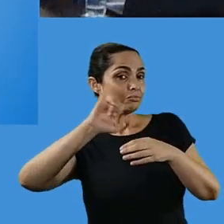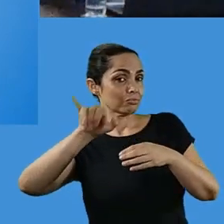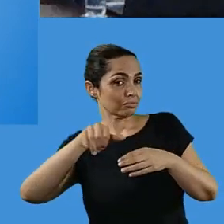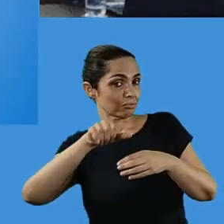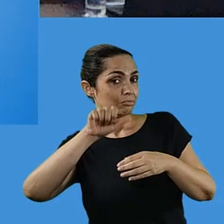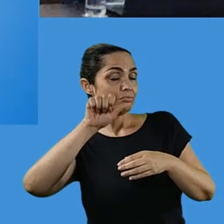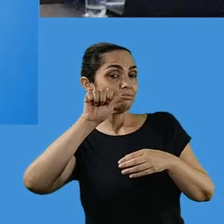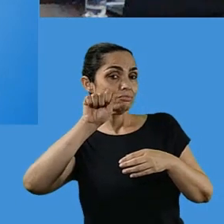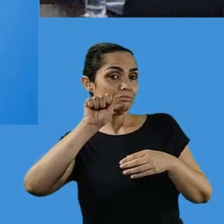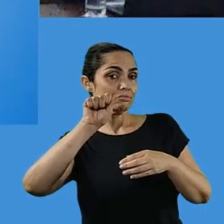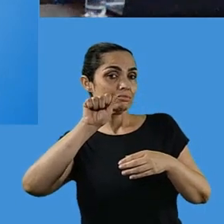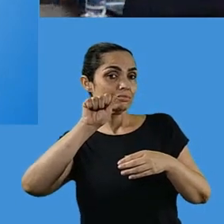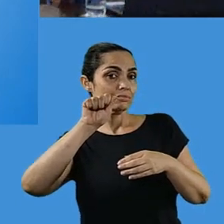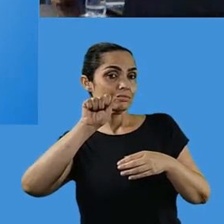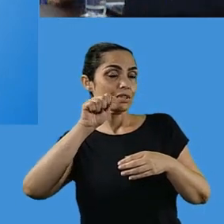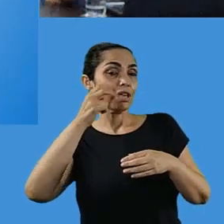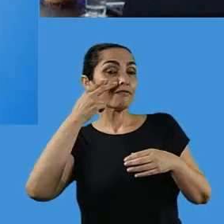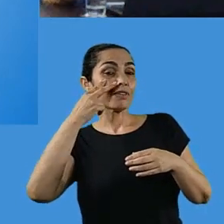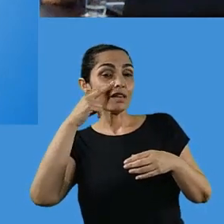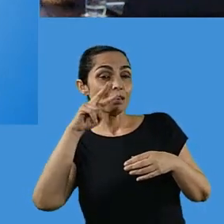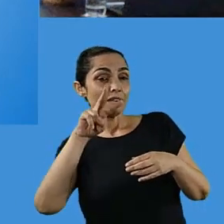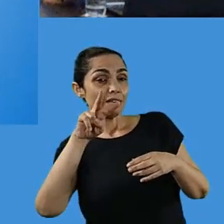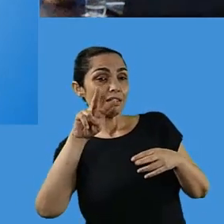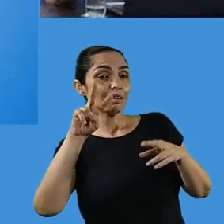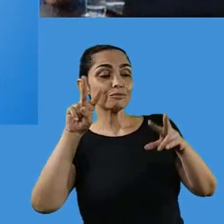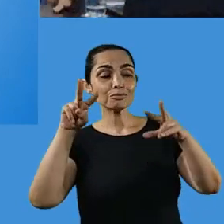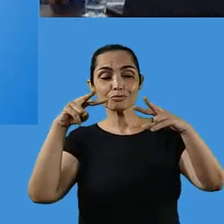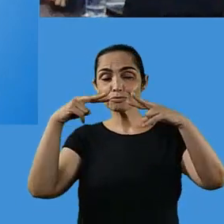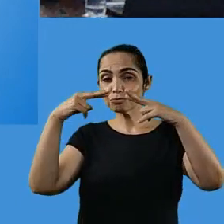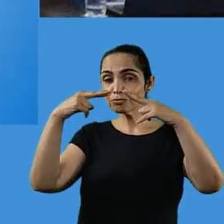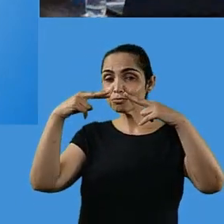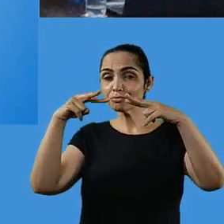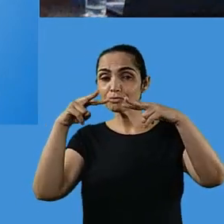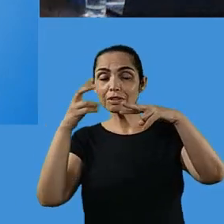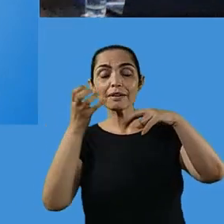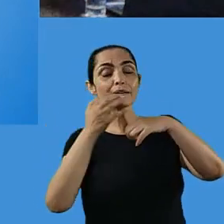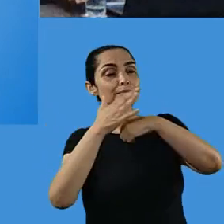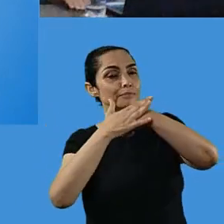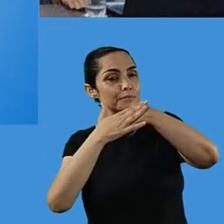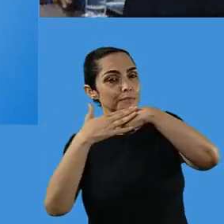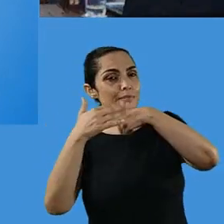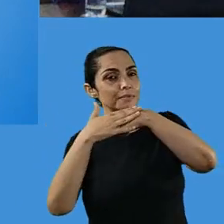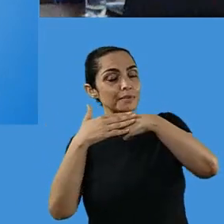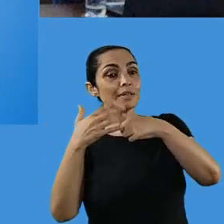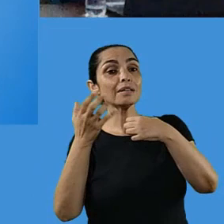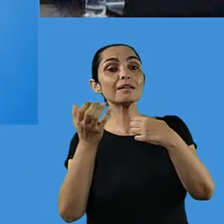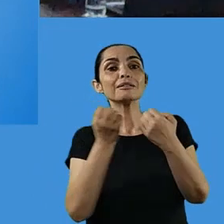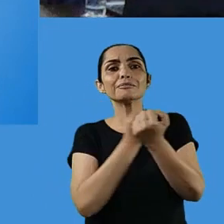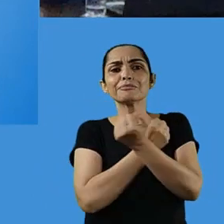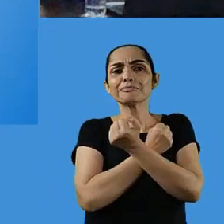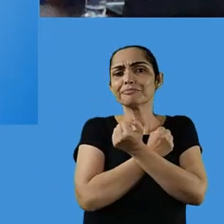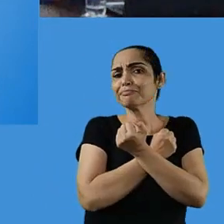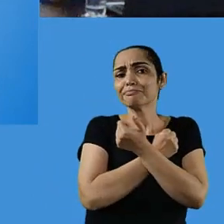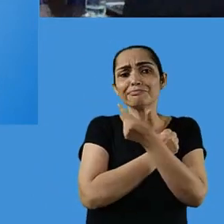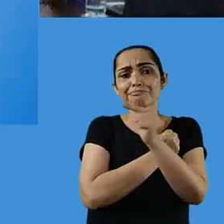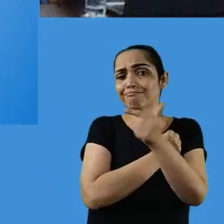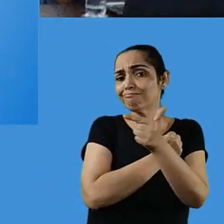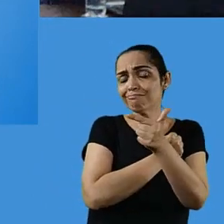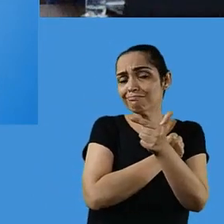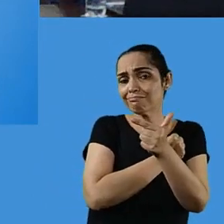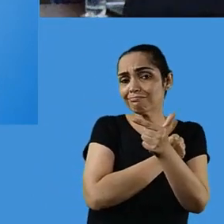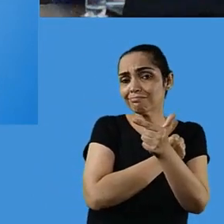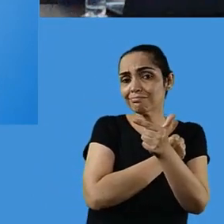querem que a gente conversa com eles olhando nos olhos, o idoso, ele quer o carinho, ele quer o abraço, ele perdeu o